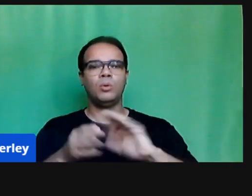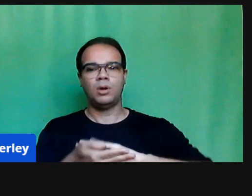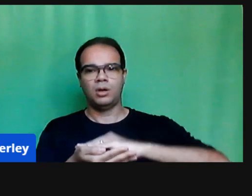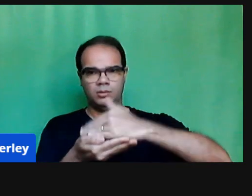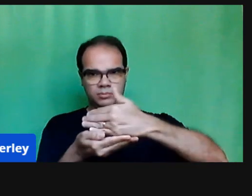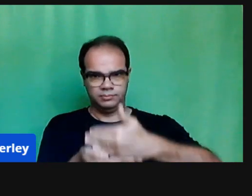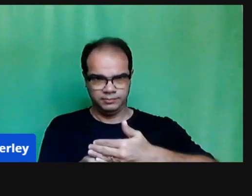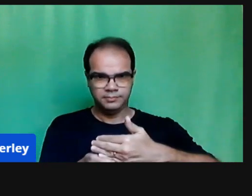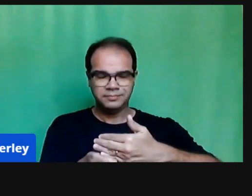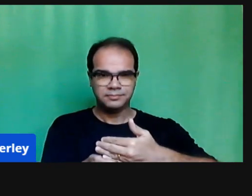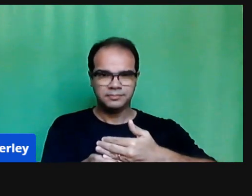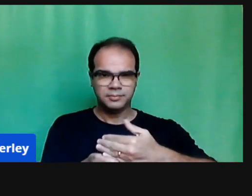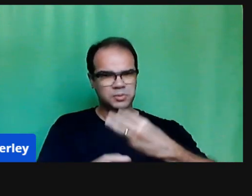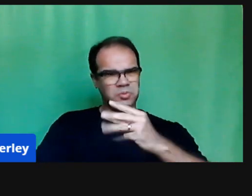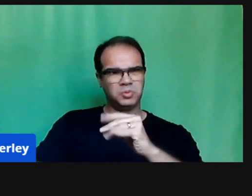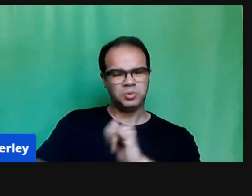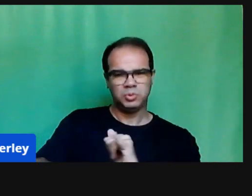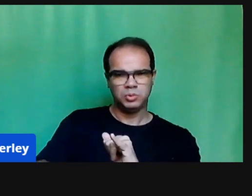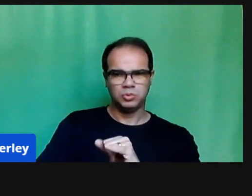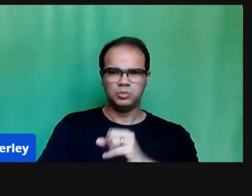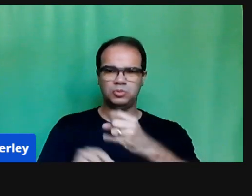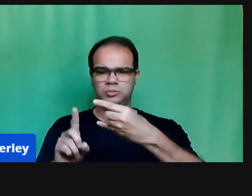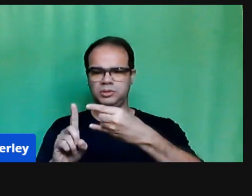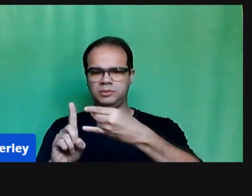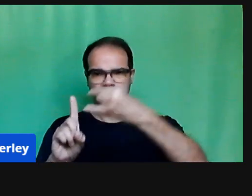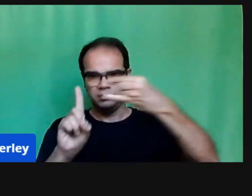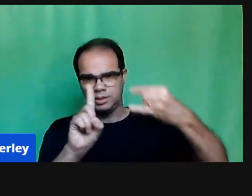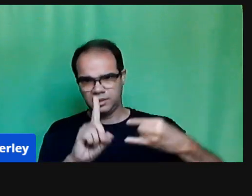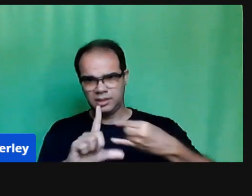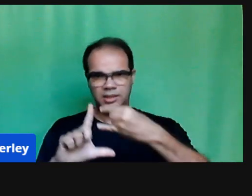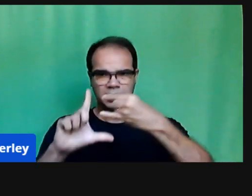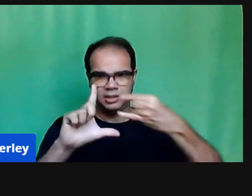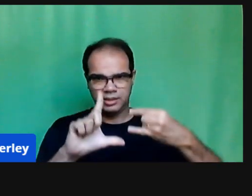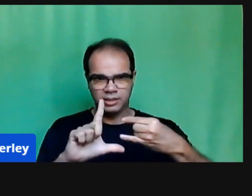impressas. Nós entendemos que nessa faixa etária